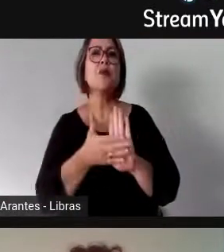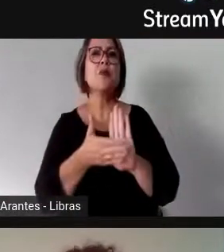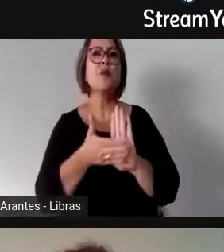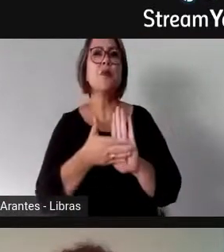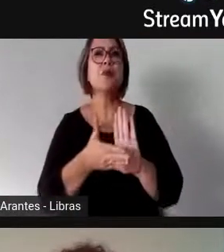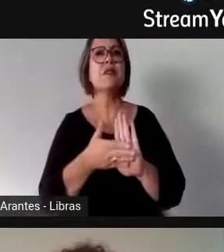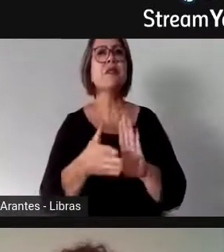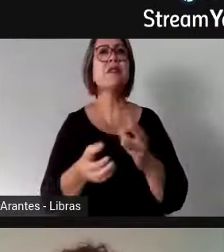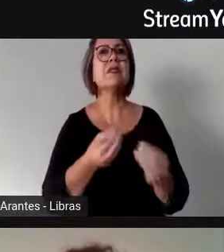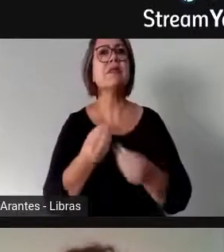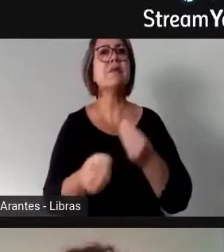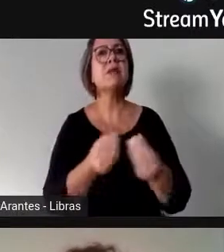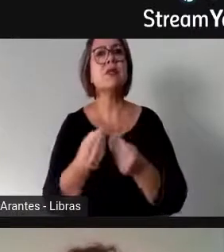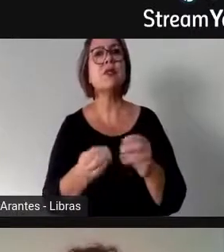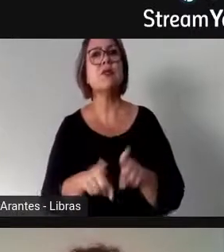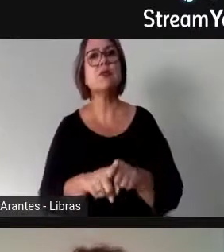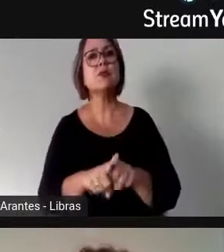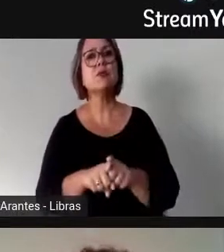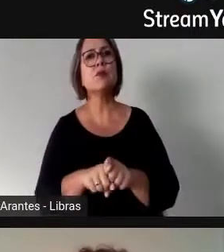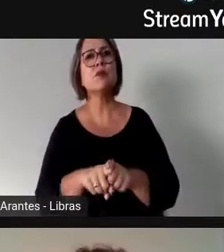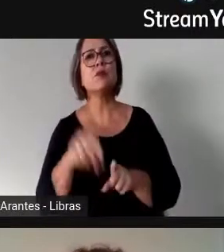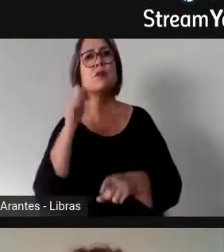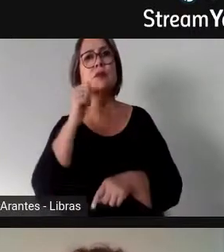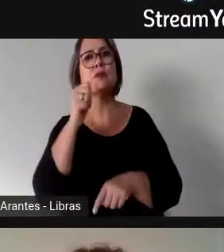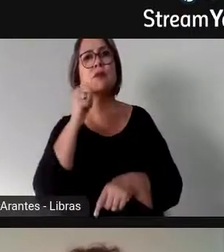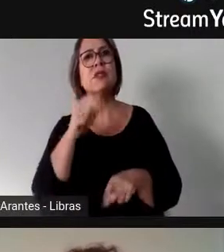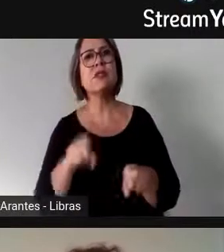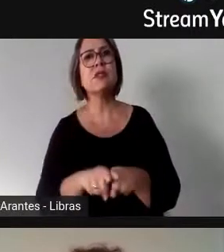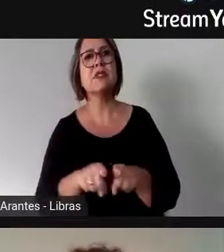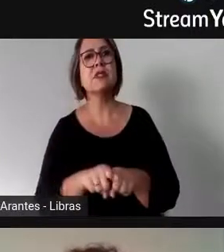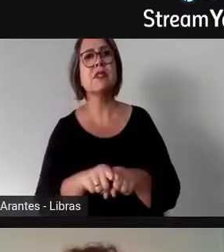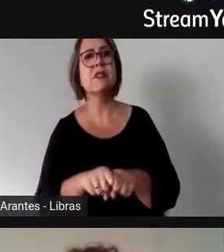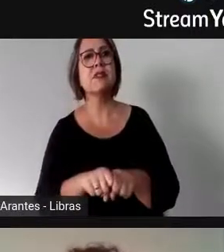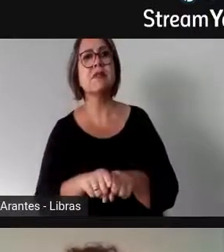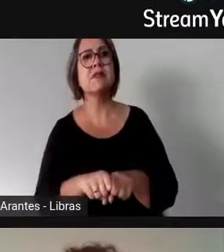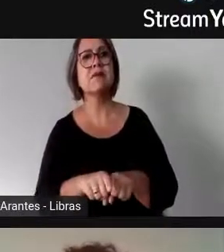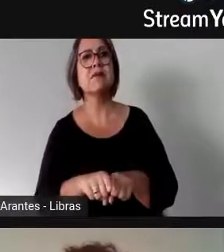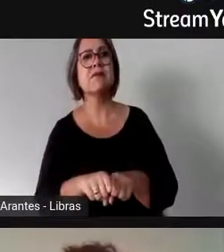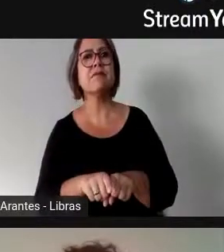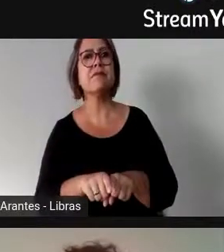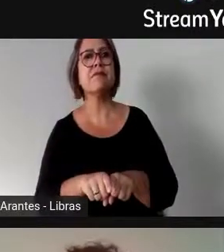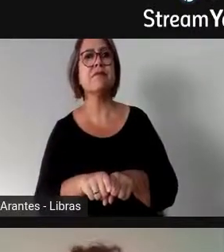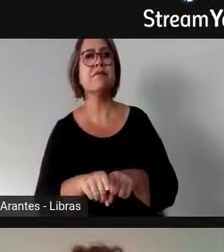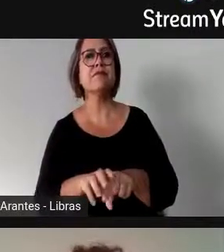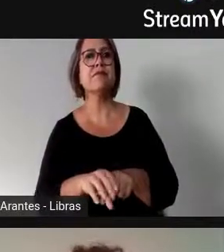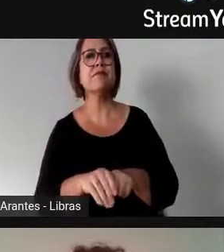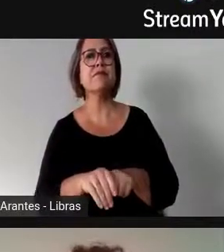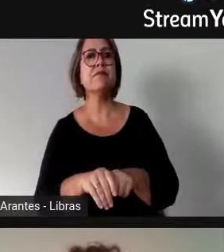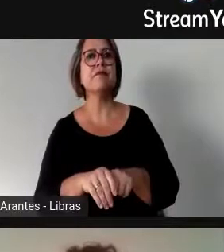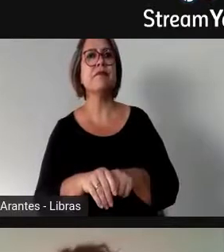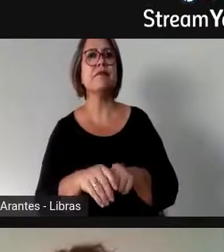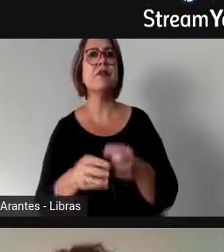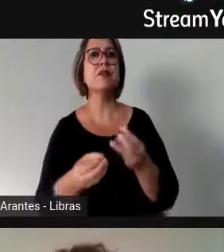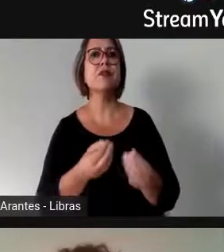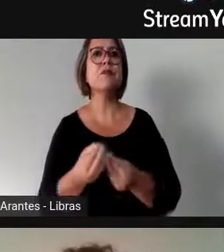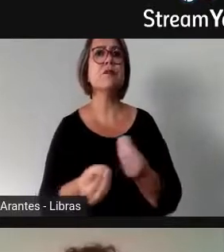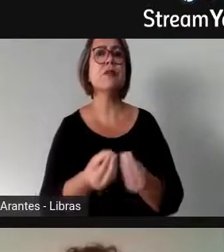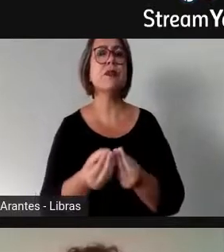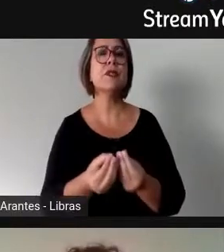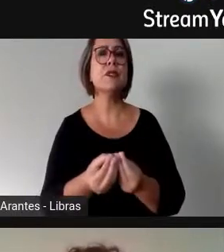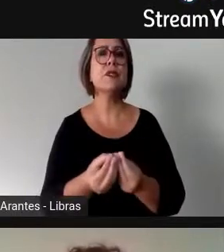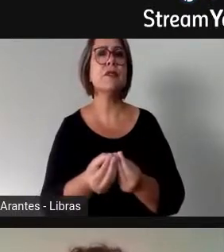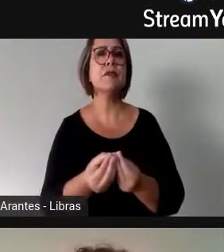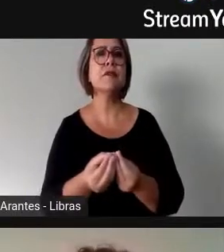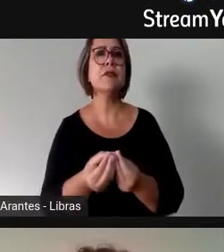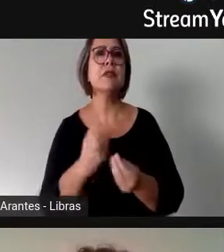estratégias de derrubar, como a Joanaína, de derrubar da presidenta Dilma, nós